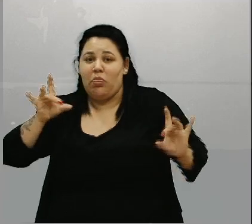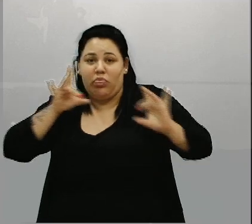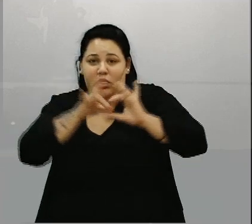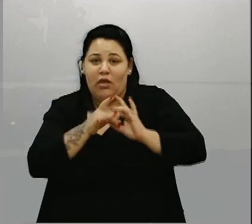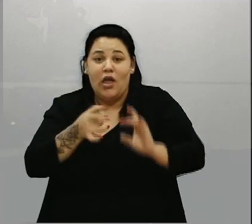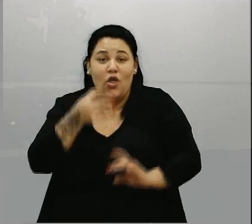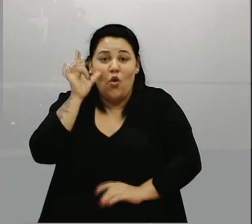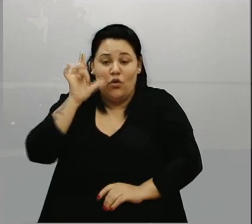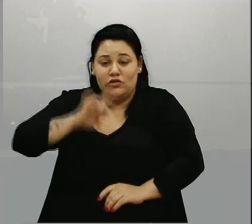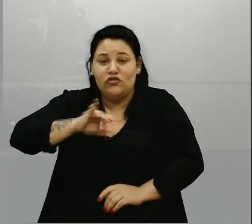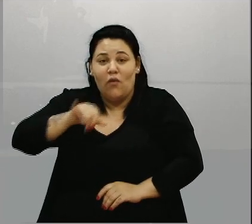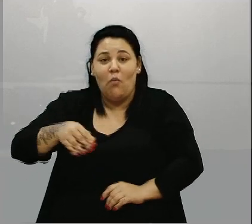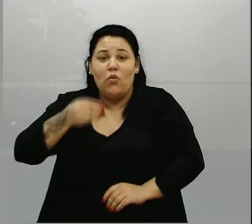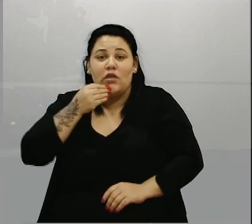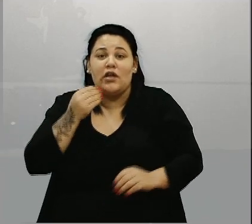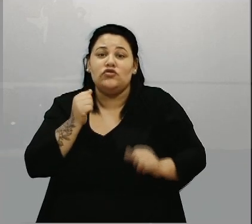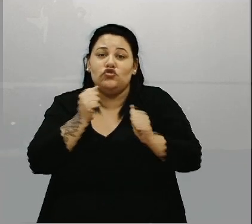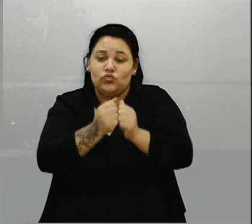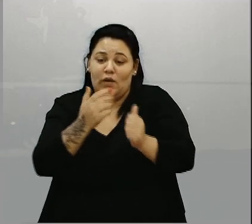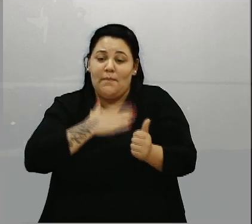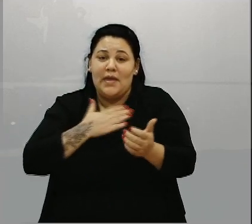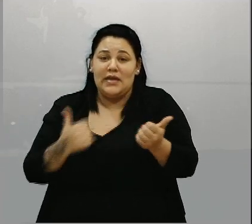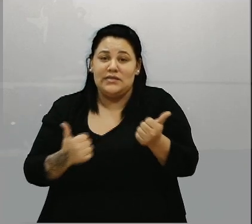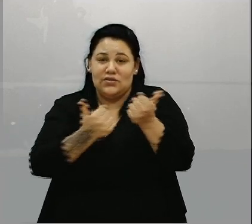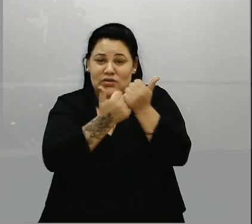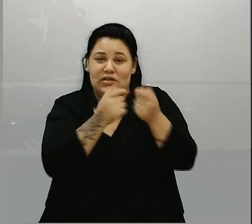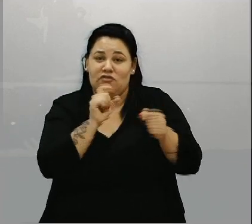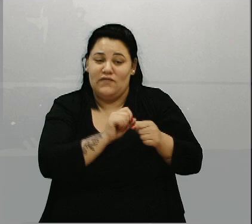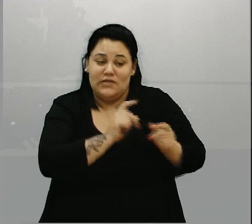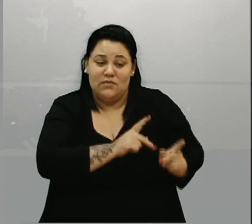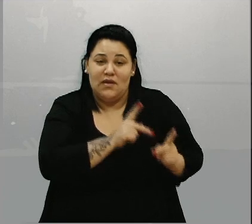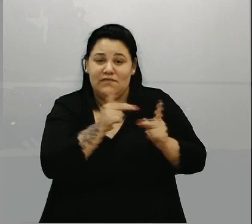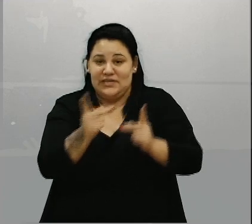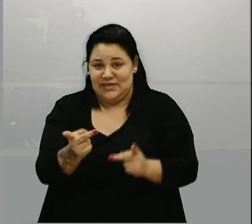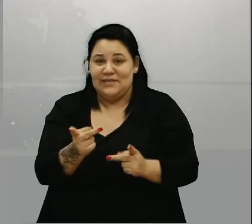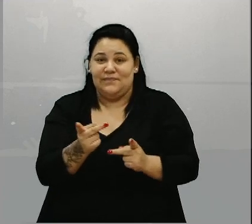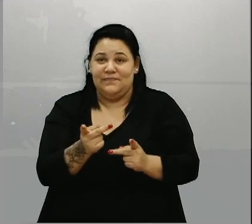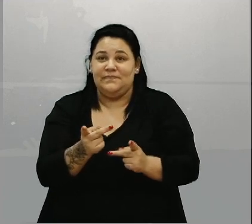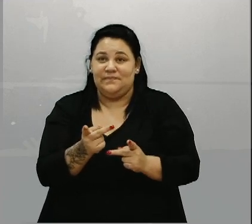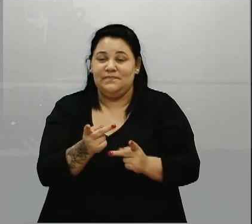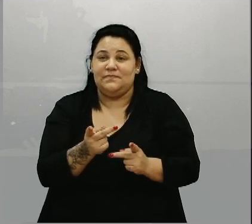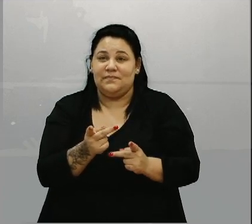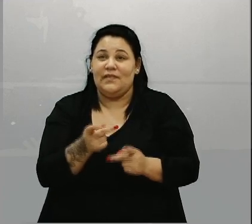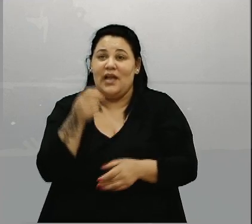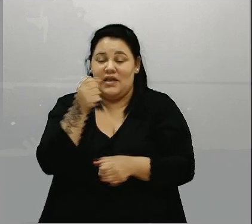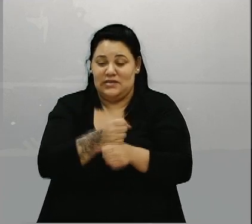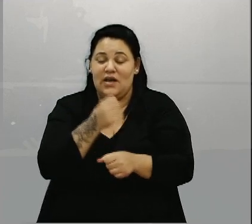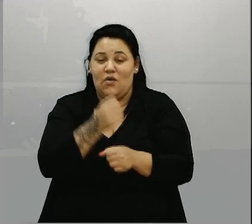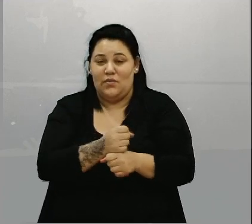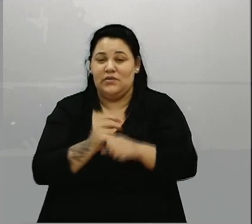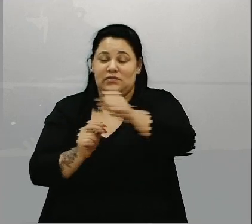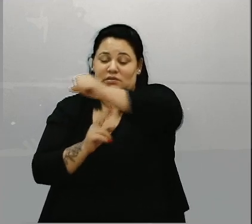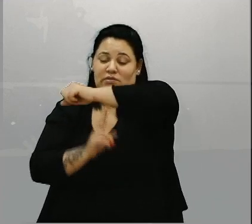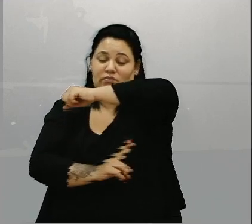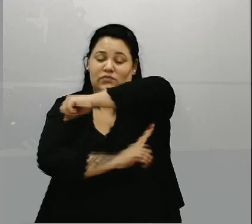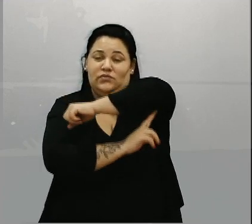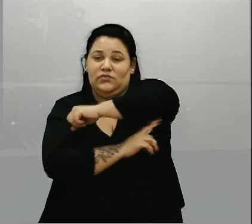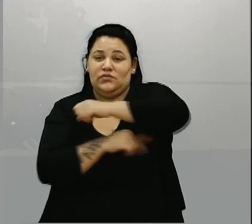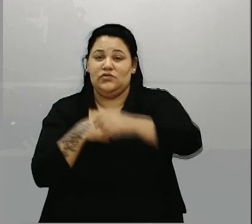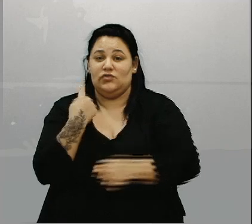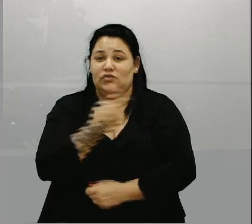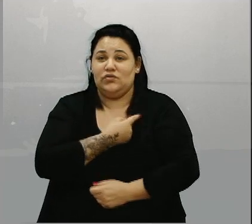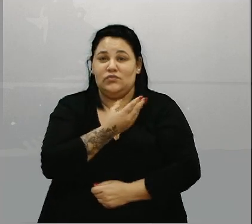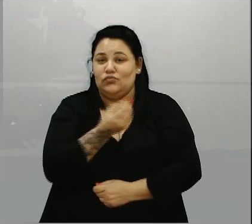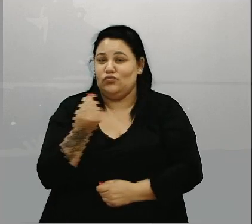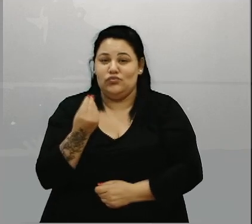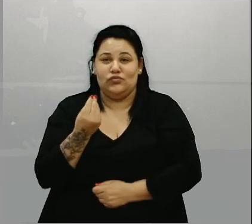oportunidade, junto com a minha assessoria, de fazer uma visita a essa obra da ponte aí. Fiquei muito surpreso